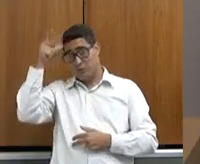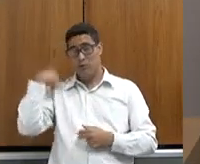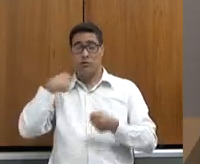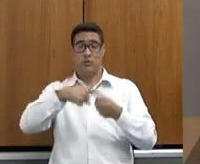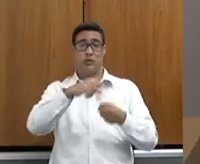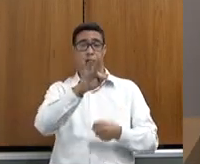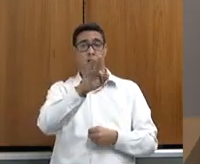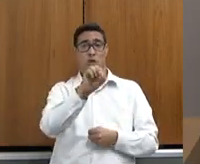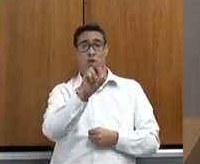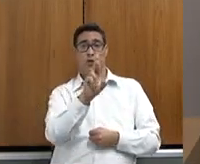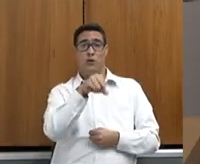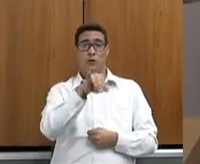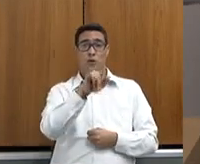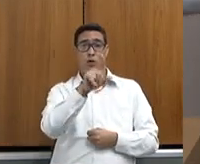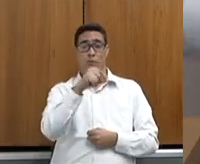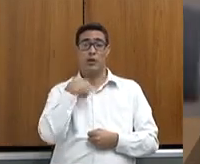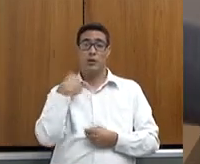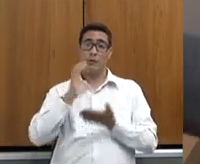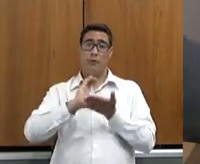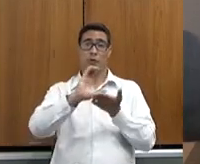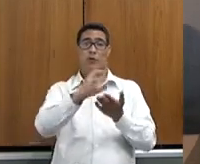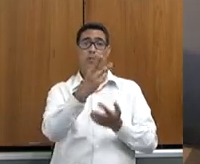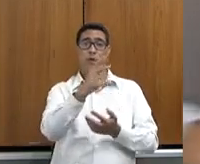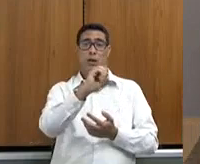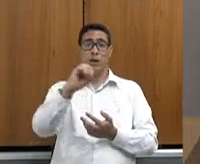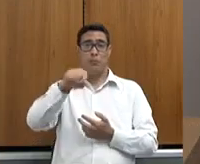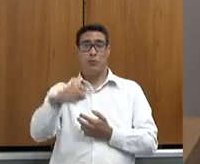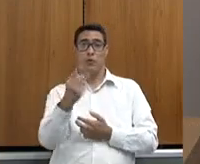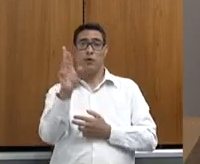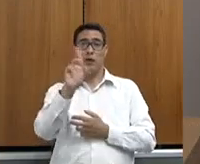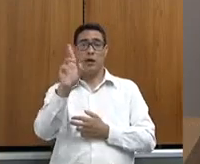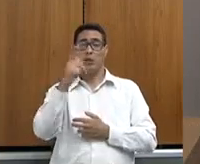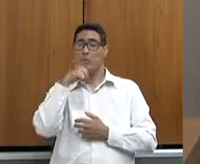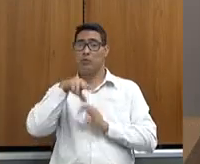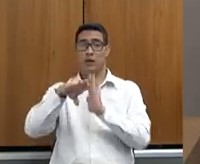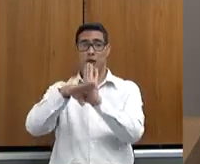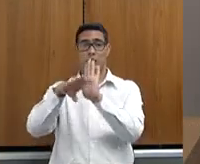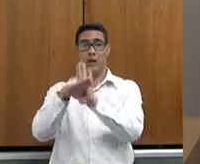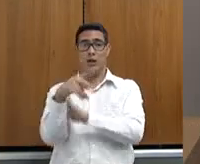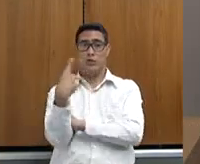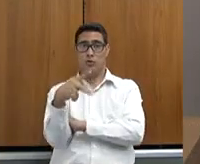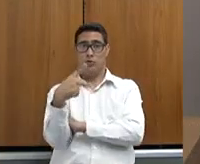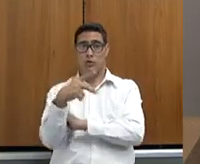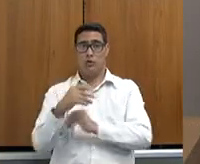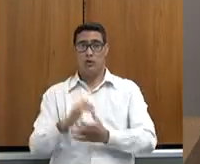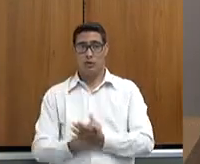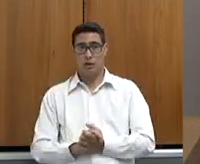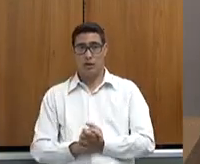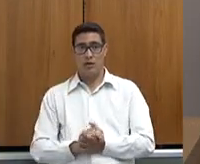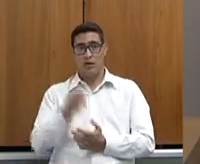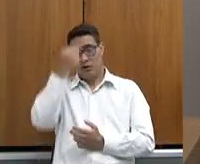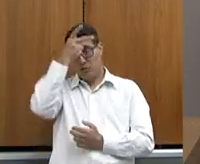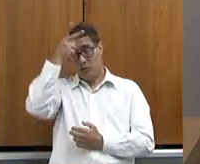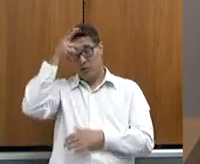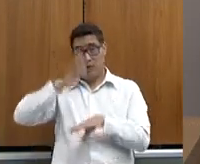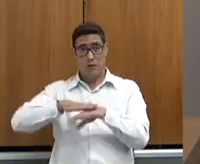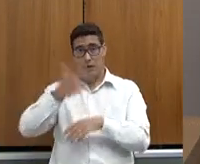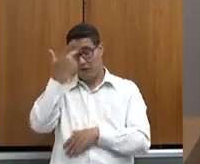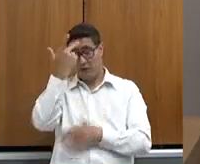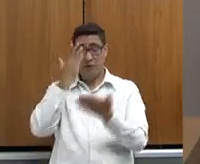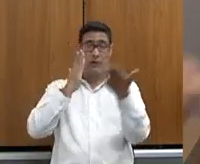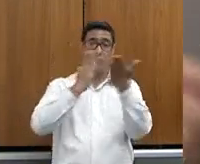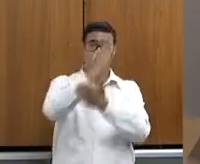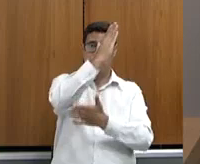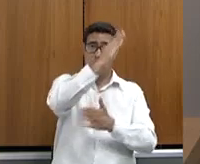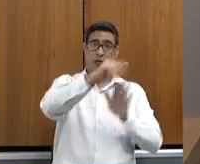em torno de 300 mil reais para poder amparar lá. Então, isso fica mais fácil do prefeito aprovar a lei e o decreto na Câmara,